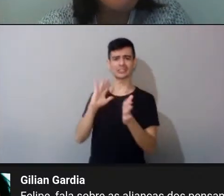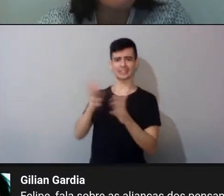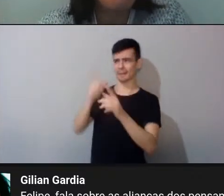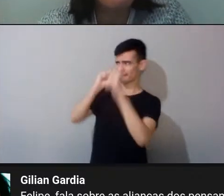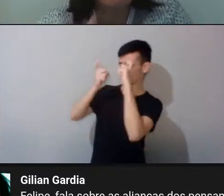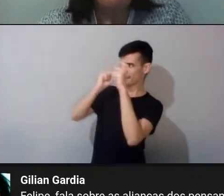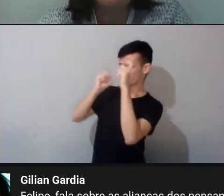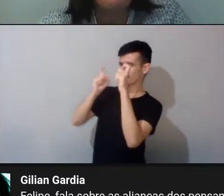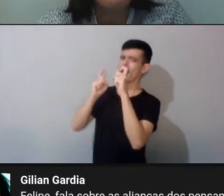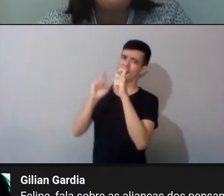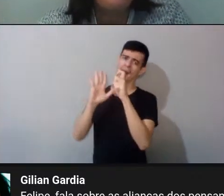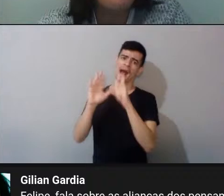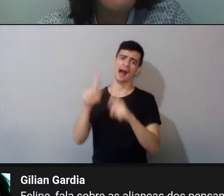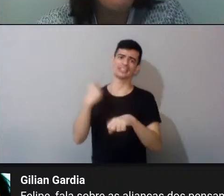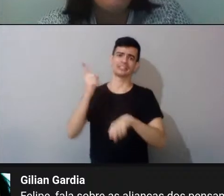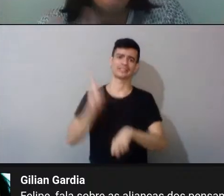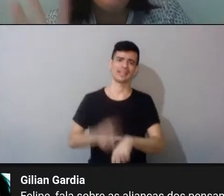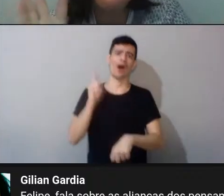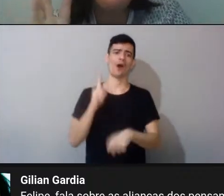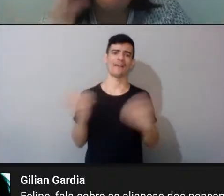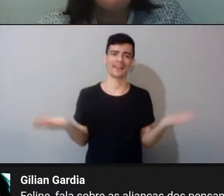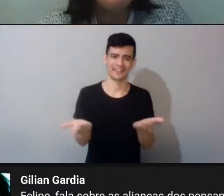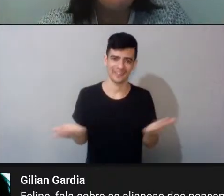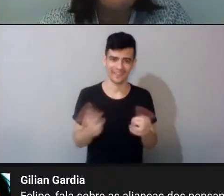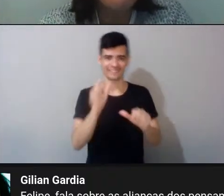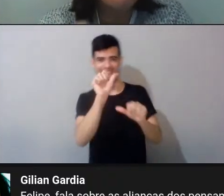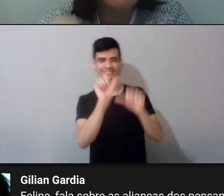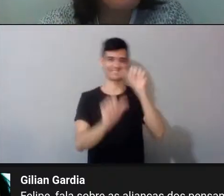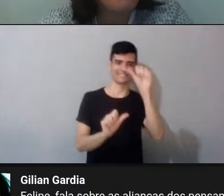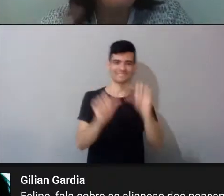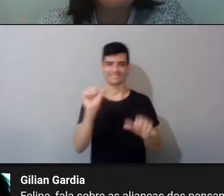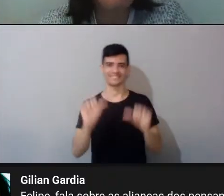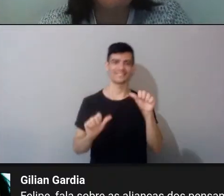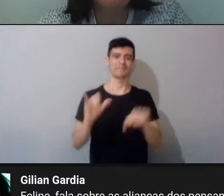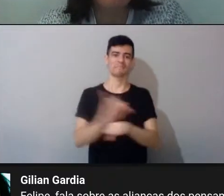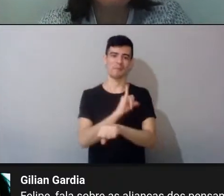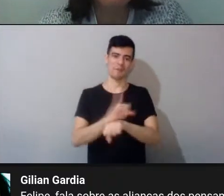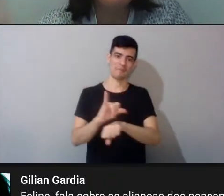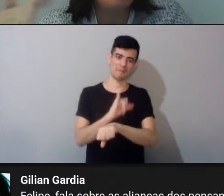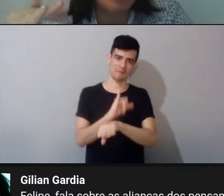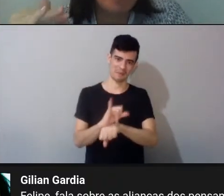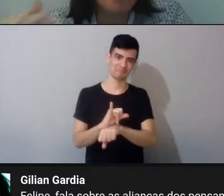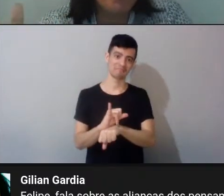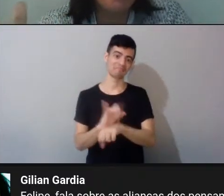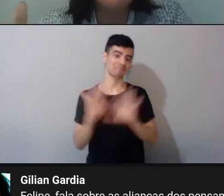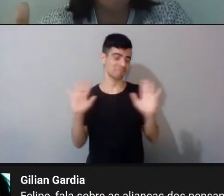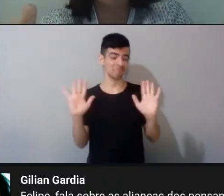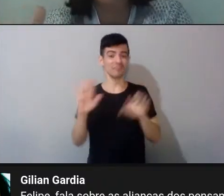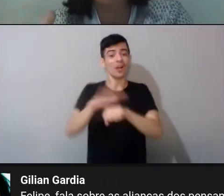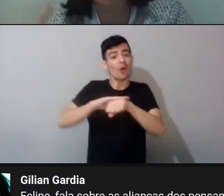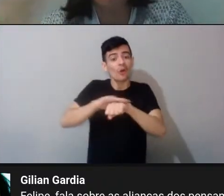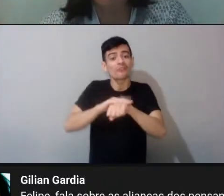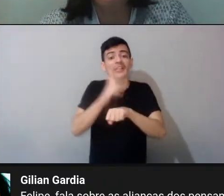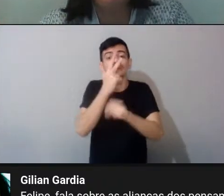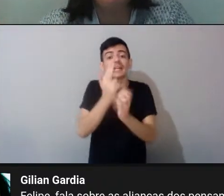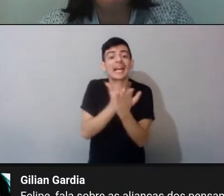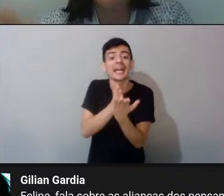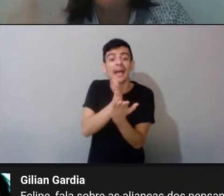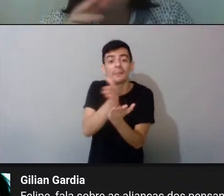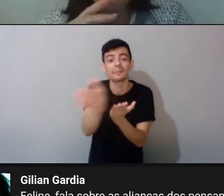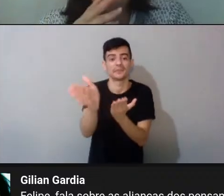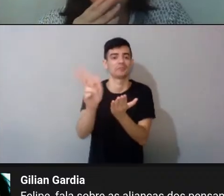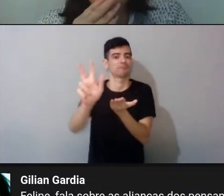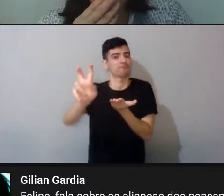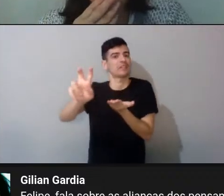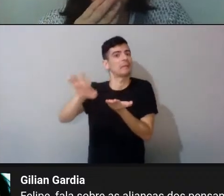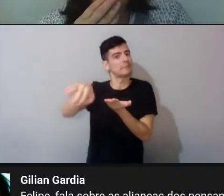A gente vai ver o tempo de calhose, né? É, tranquilo. Ó, a conversa está evoluindo para isso, a gente ajusta e aí depois eu